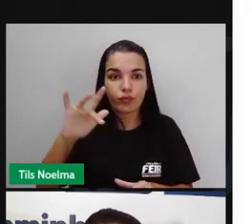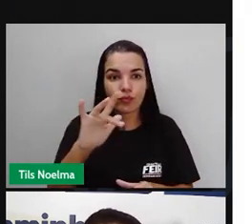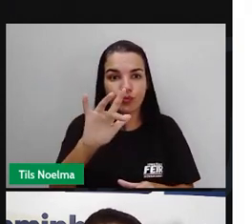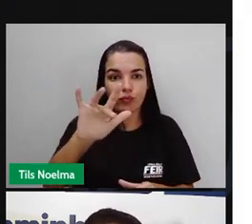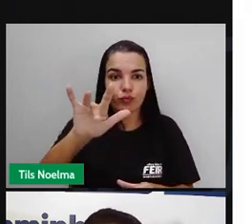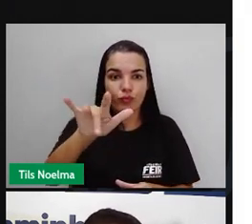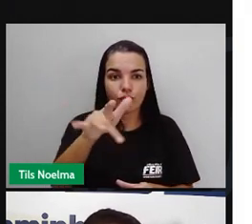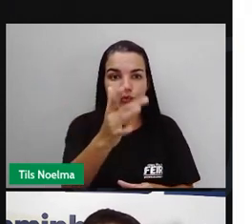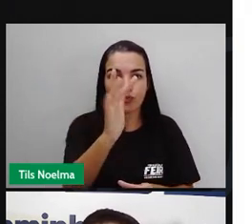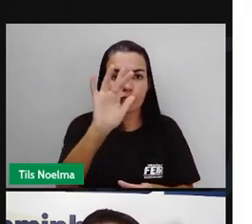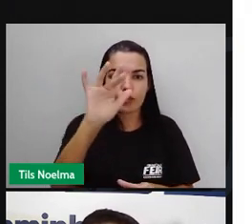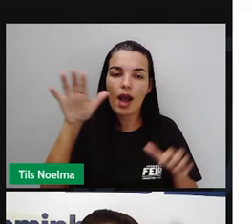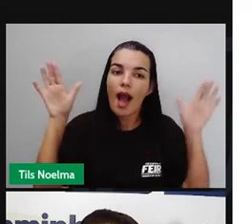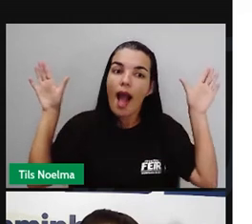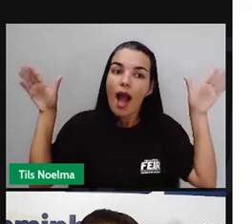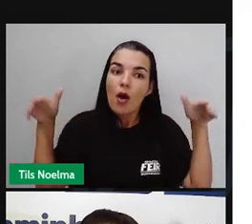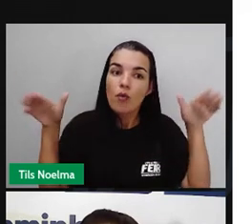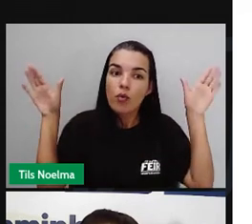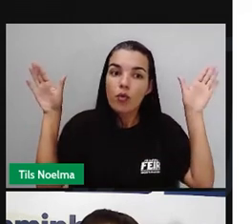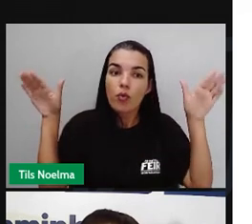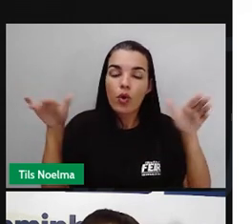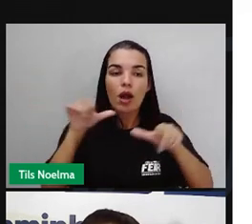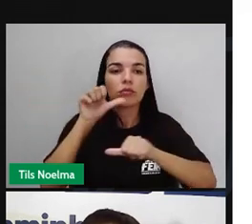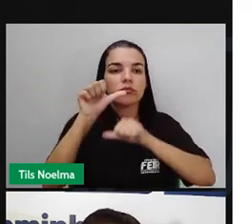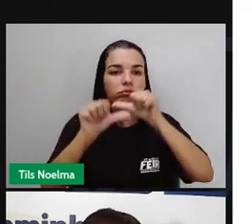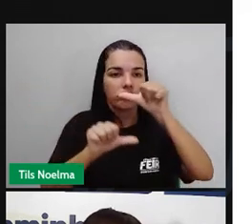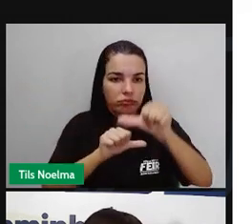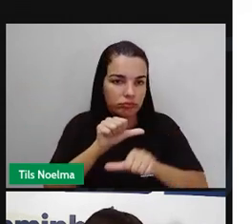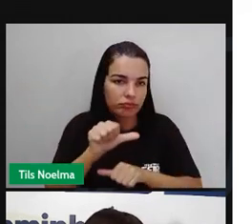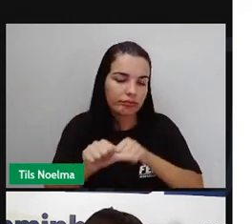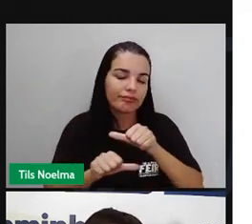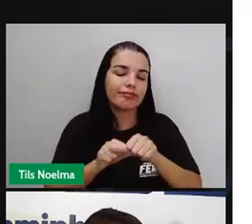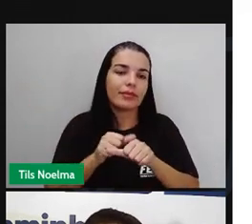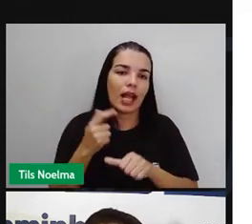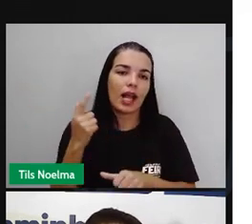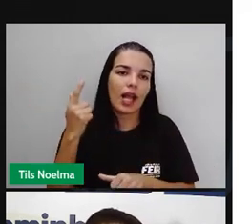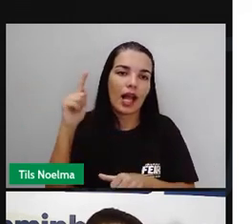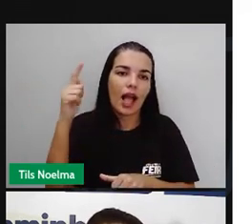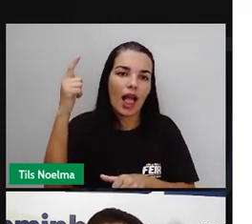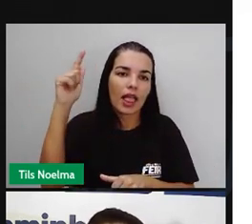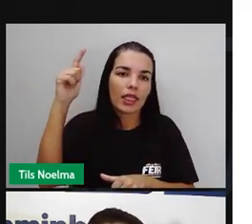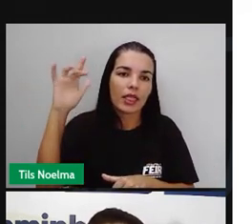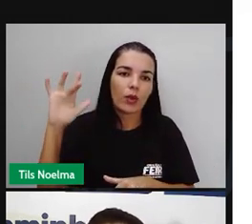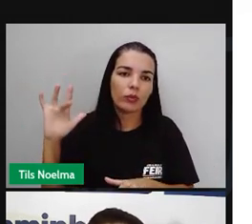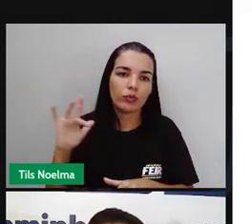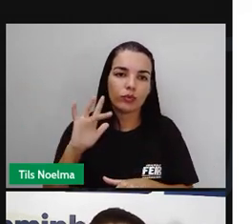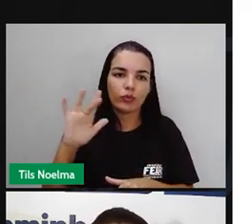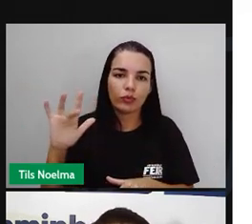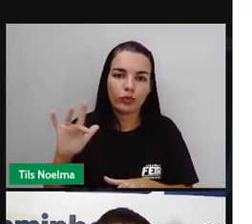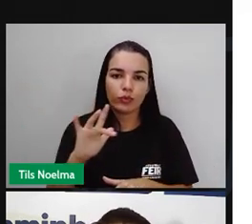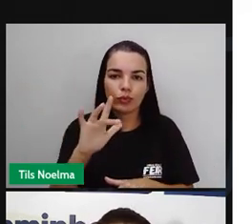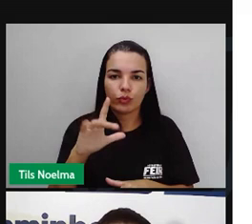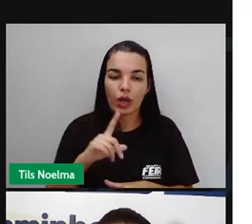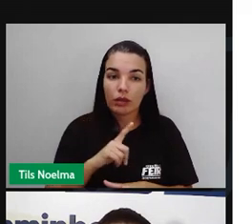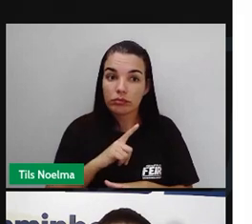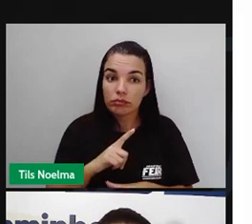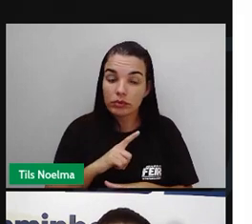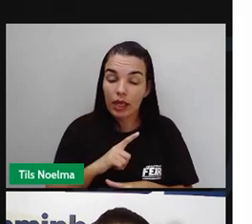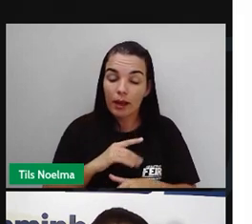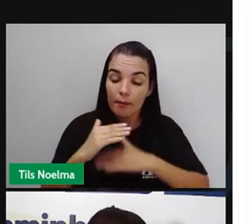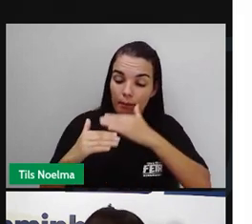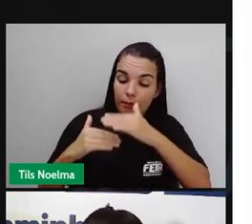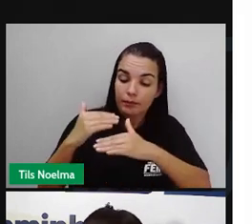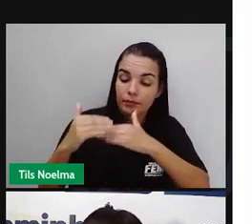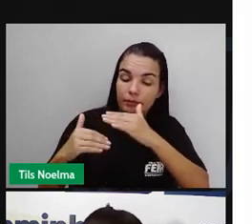capacidade de voar. E assim ele vai se transformar aí no mosquito adulto. Resultando aí em um processo que vai demorar